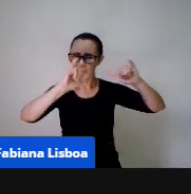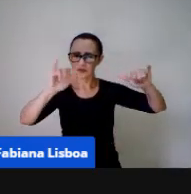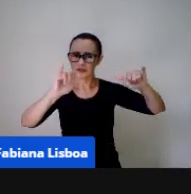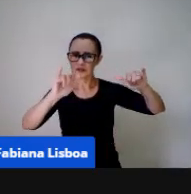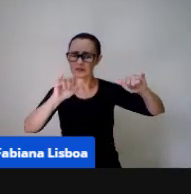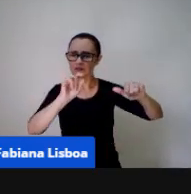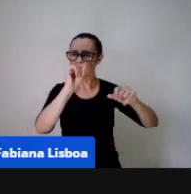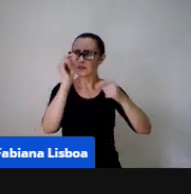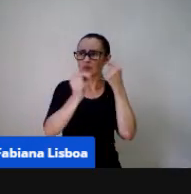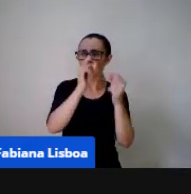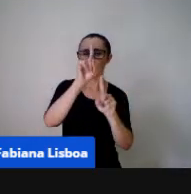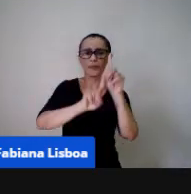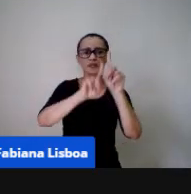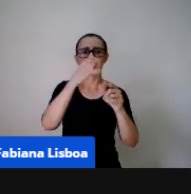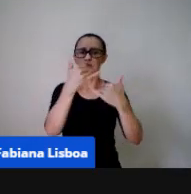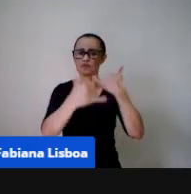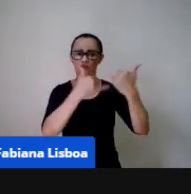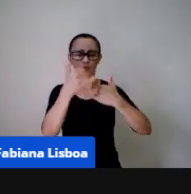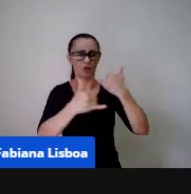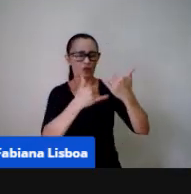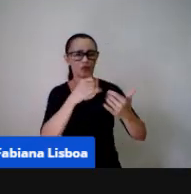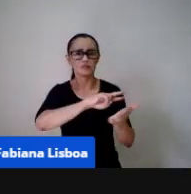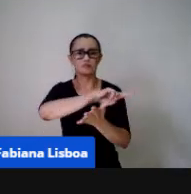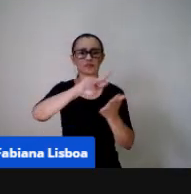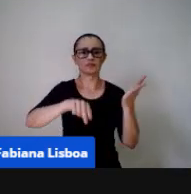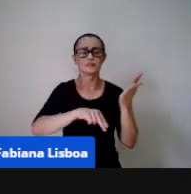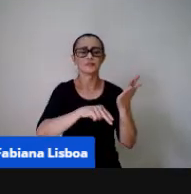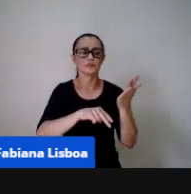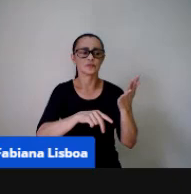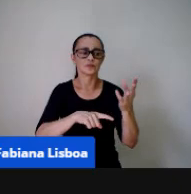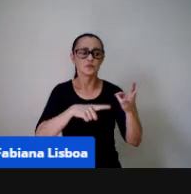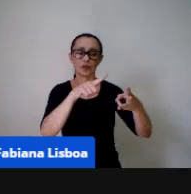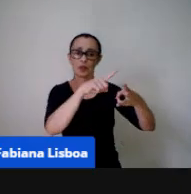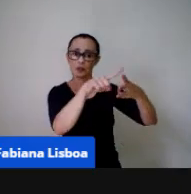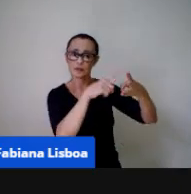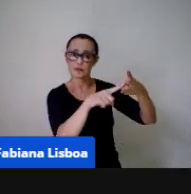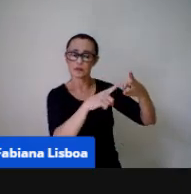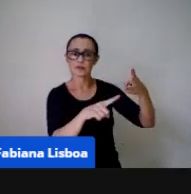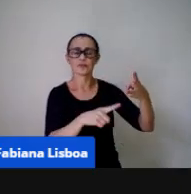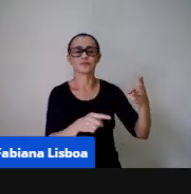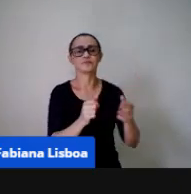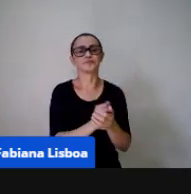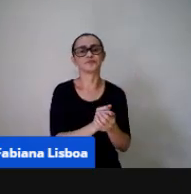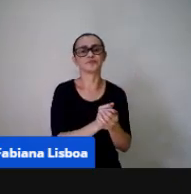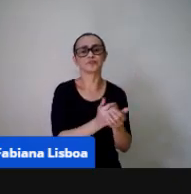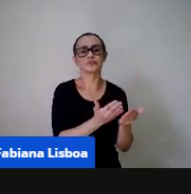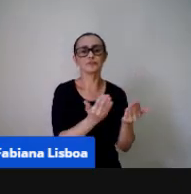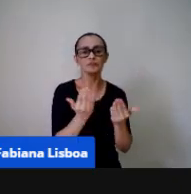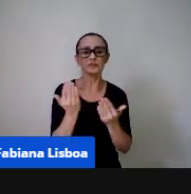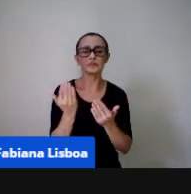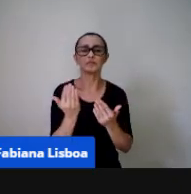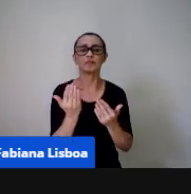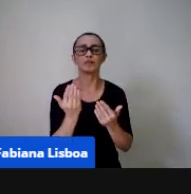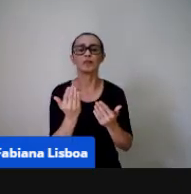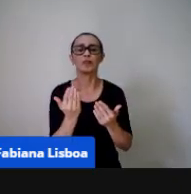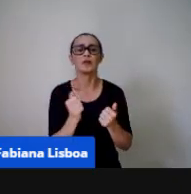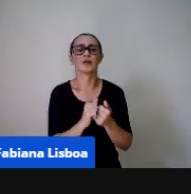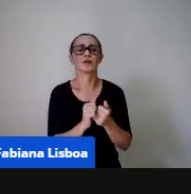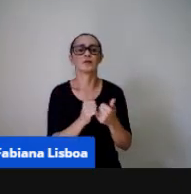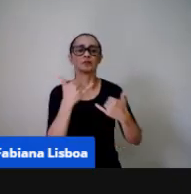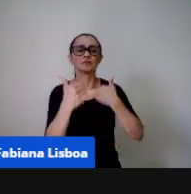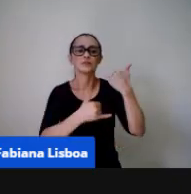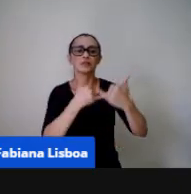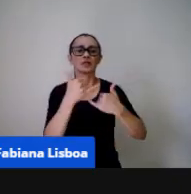pesquisa eu trouxe três exemplos para vocês aí nessa figura né? ali do nosso lado direito a gente tem uma tabela do jogo de boliche